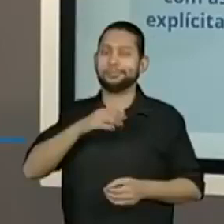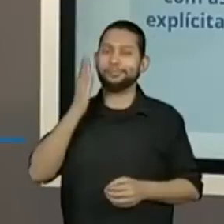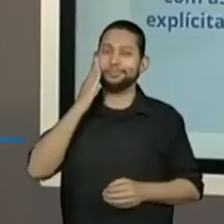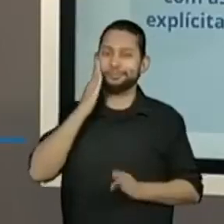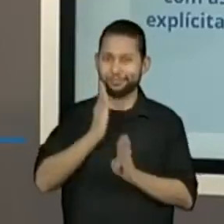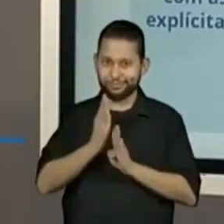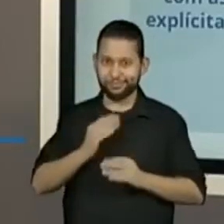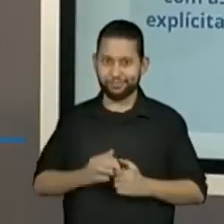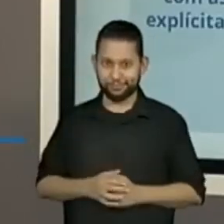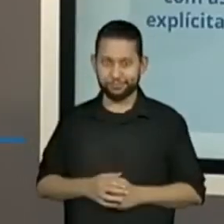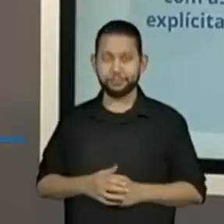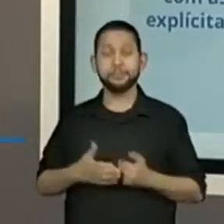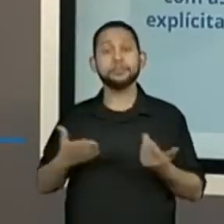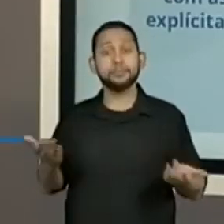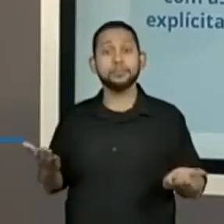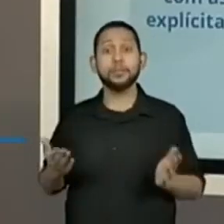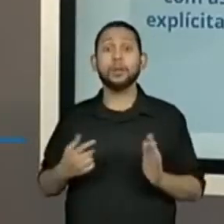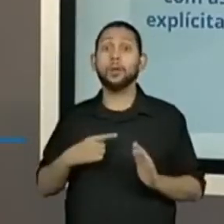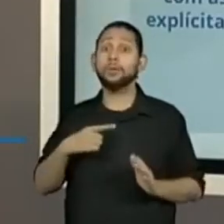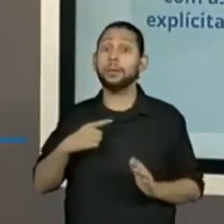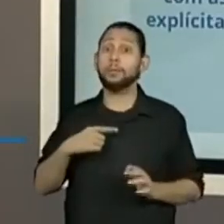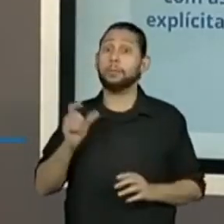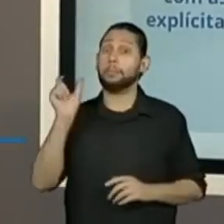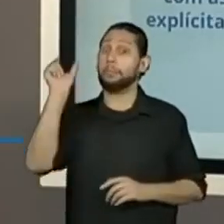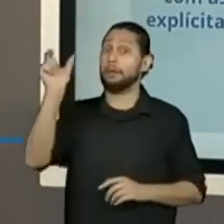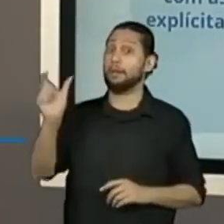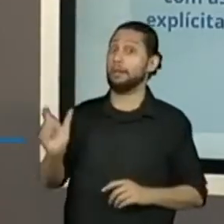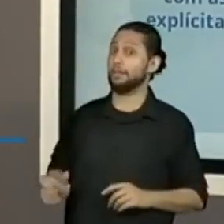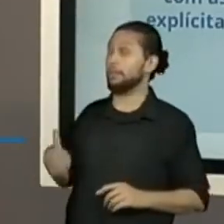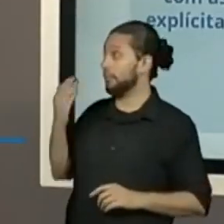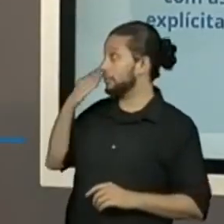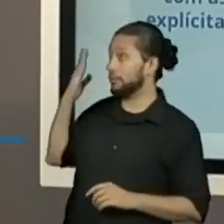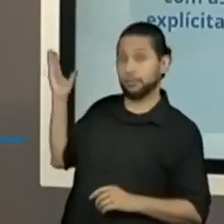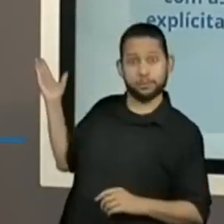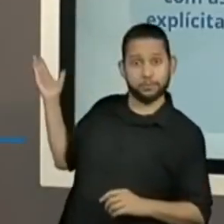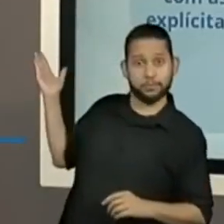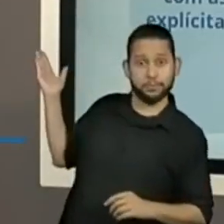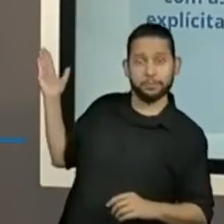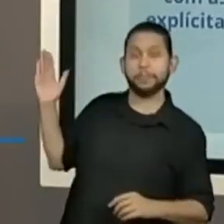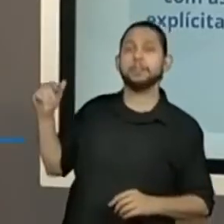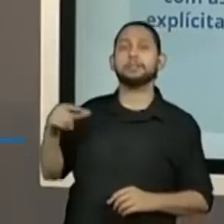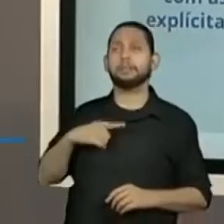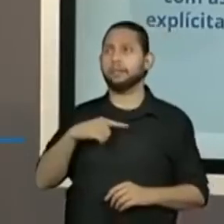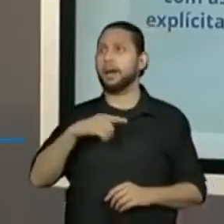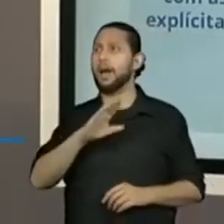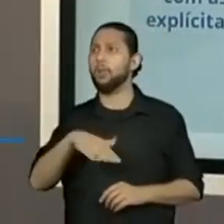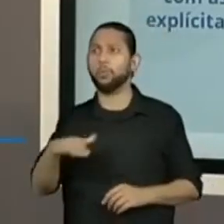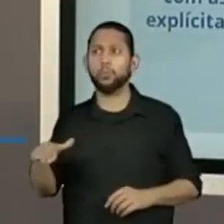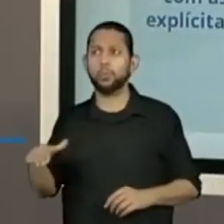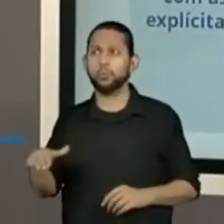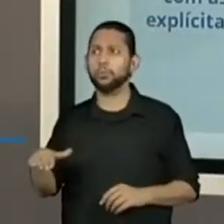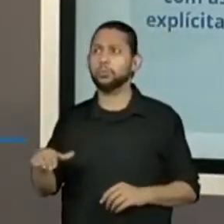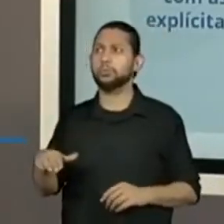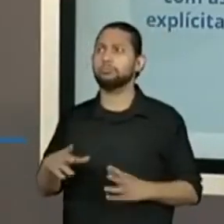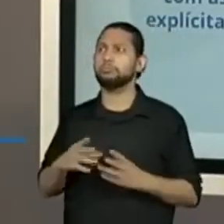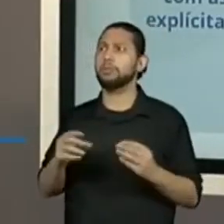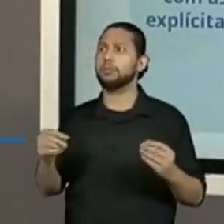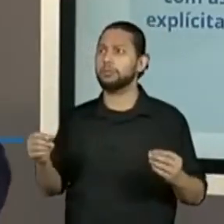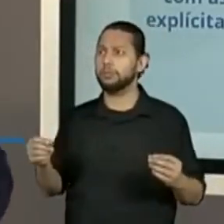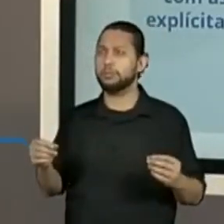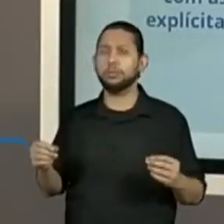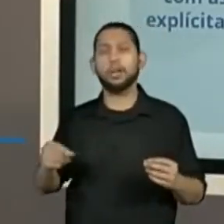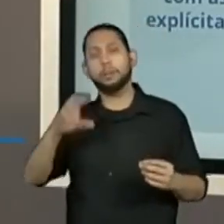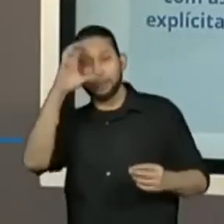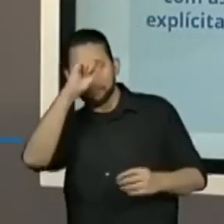as palavras que faltam. Então eu trouxe um banco de palavras, lembrando que temos alunos em todos os momentos, todas as fases de